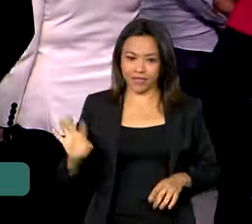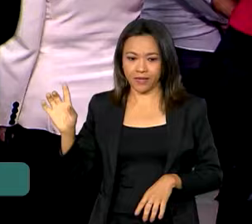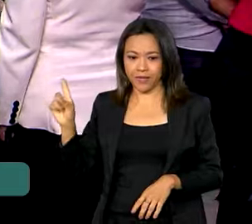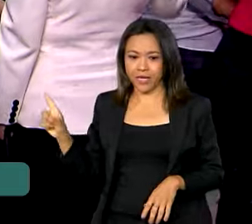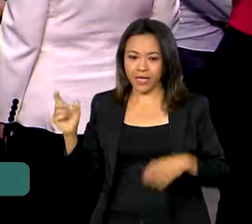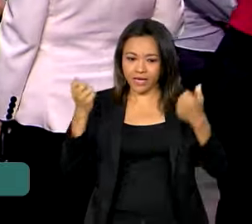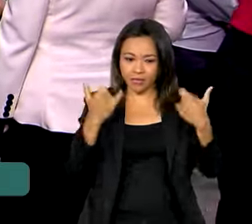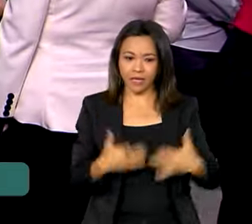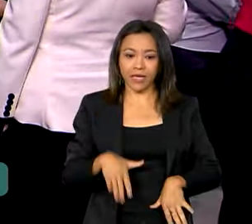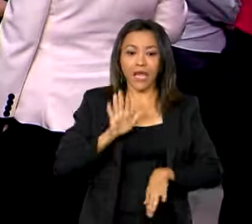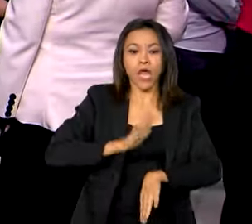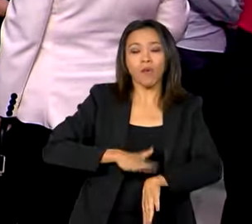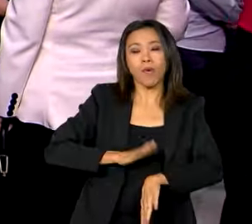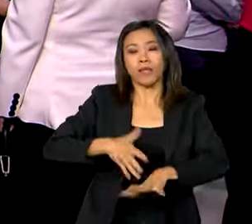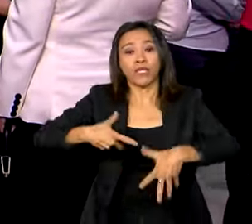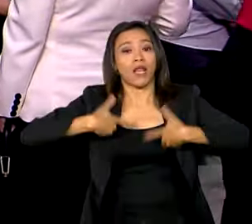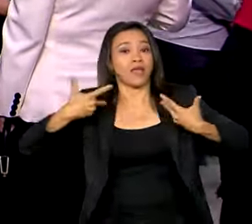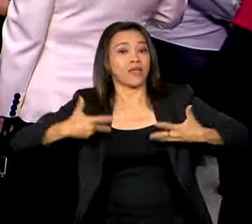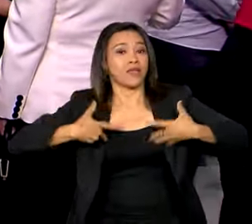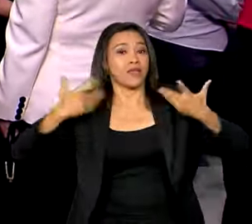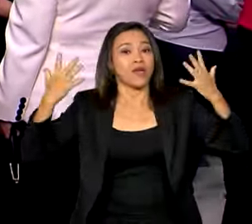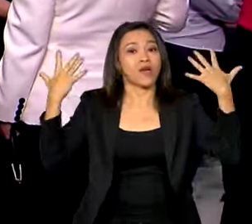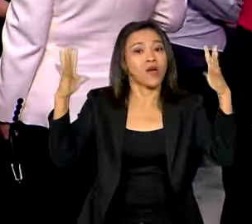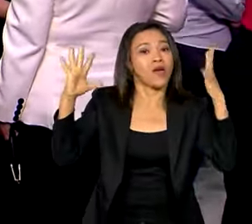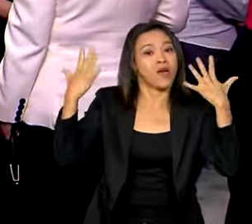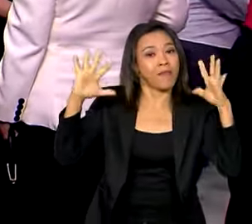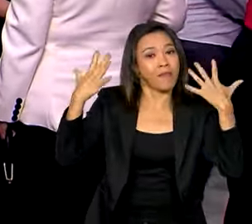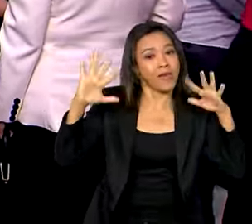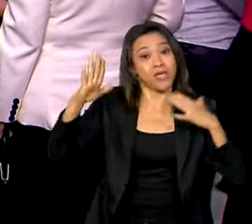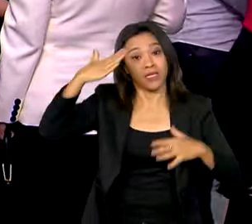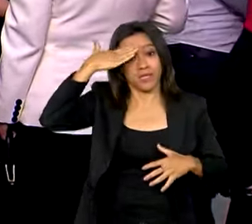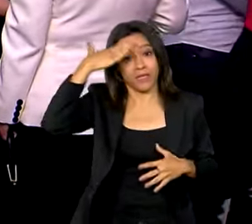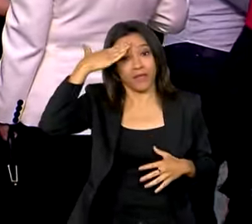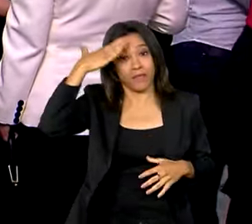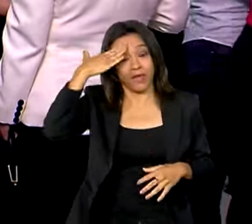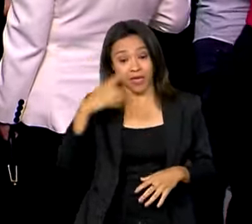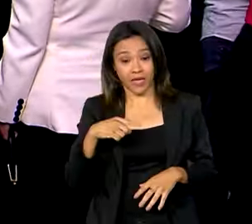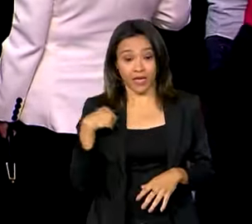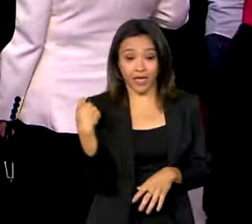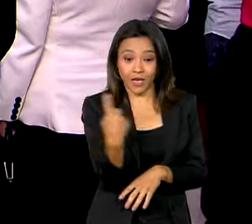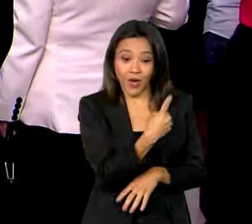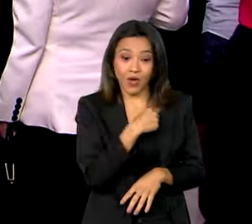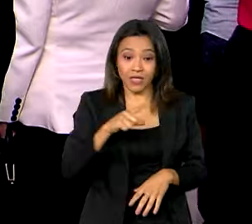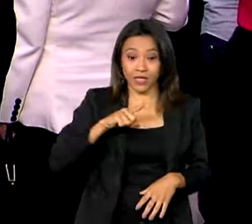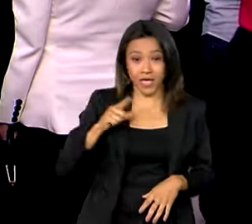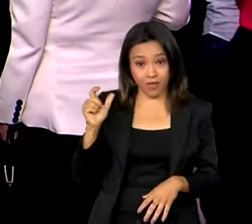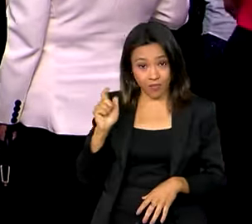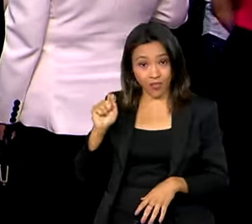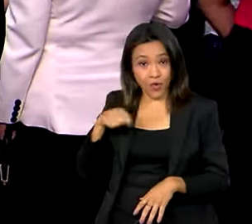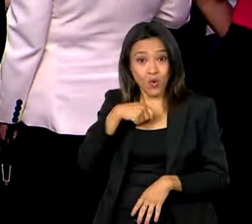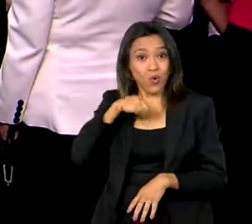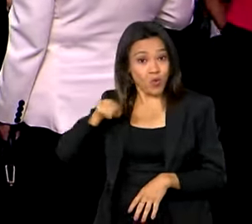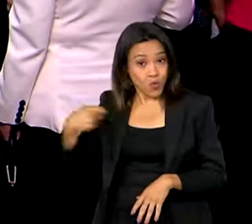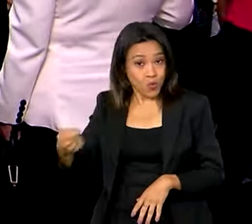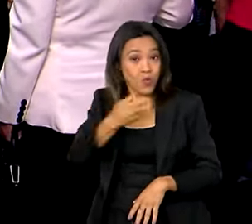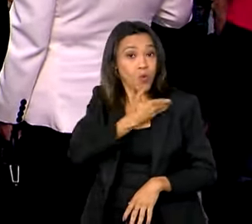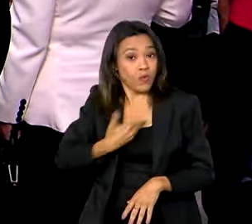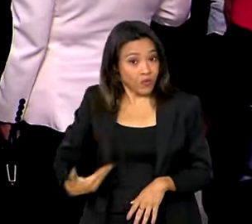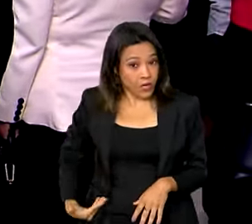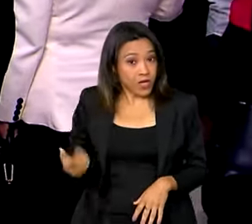momento de alegria e de comemoração, saber que de fato agora temos um governo que retoma